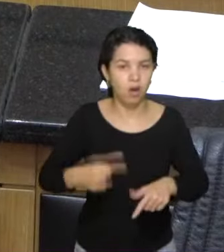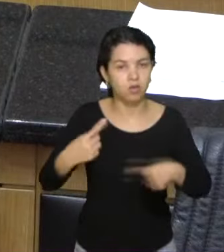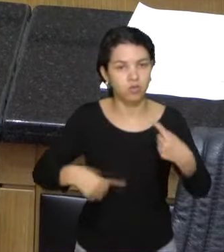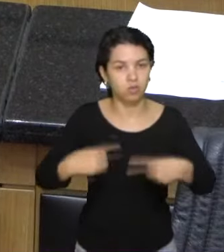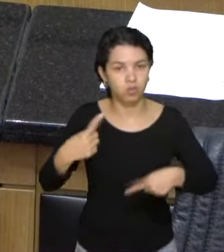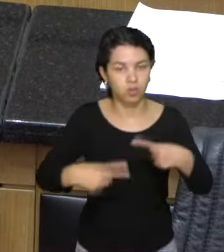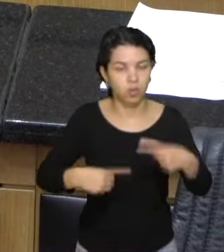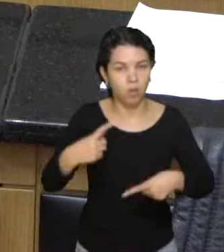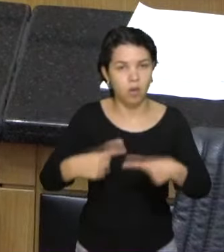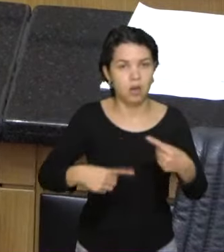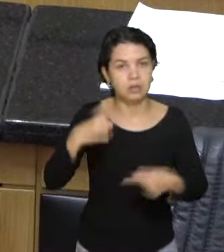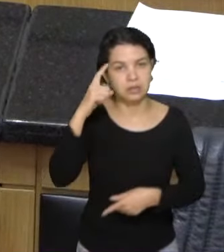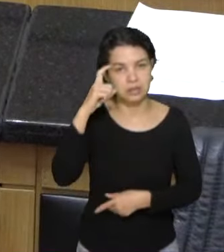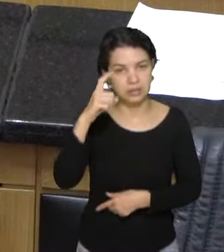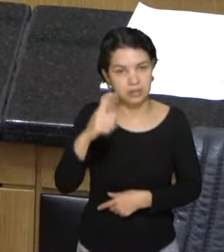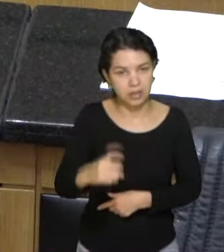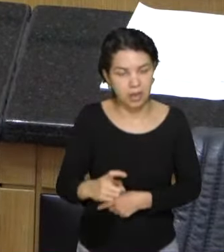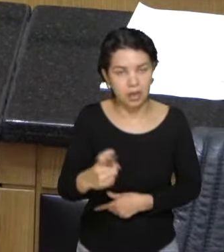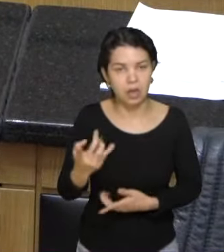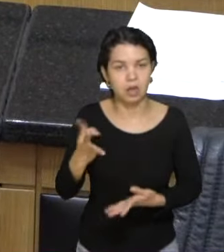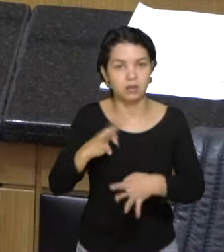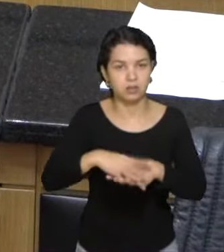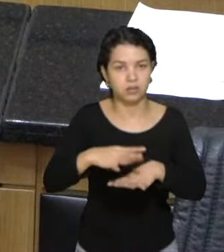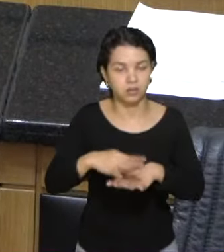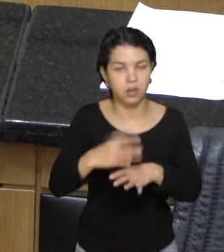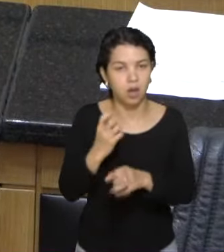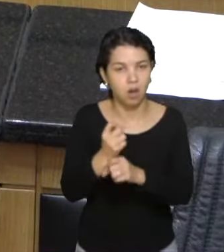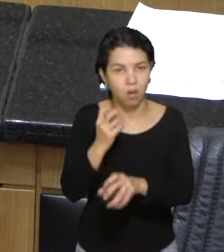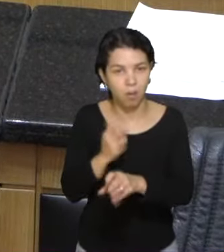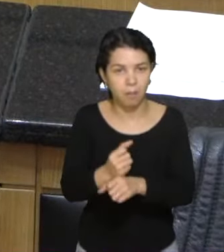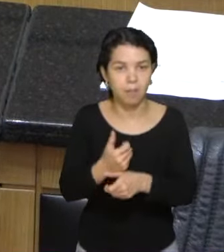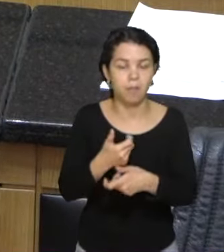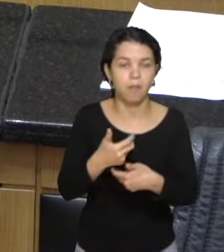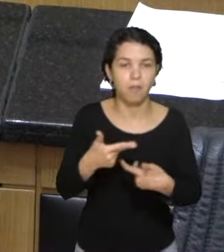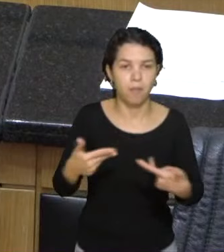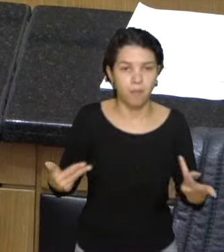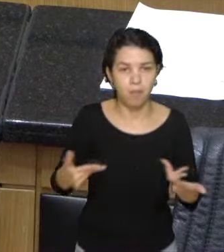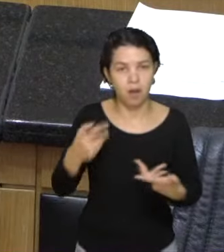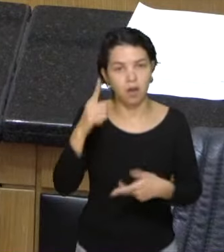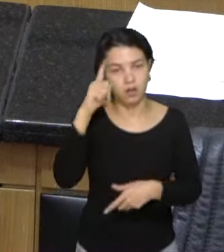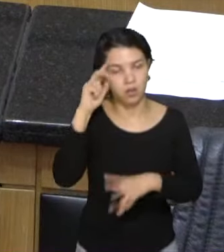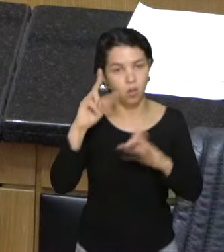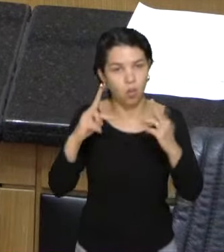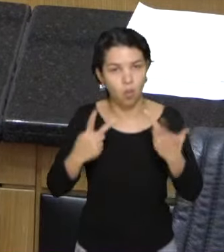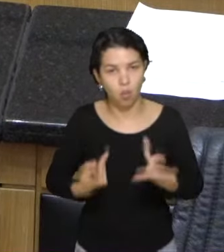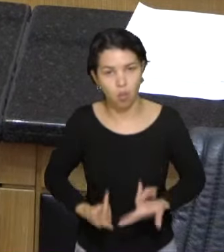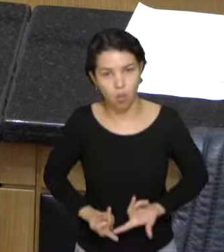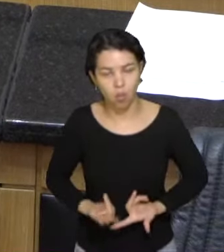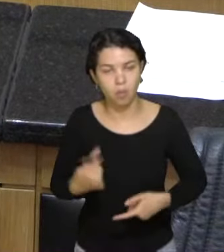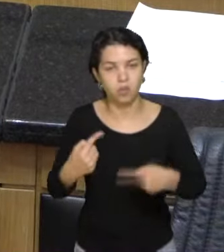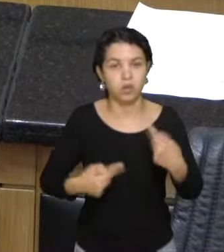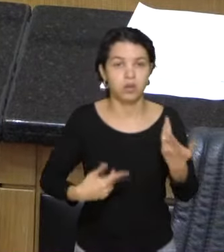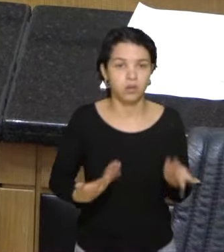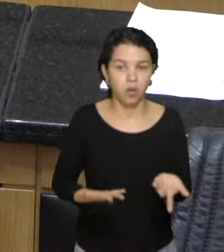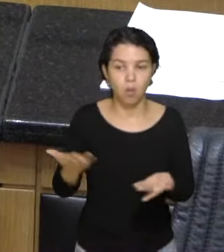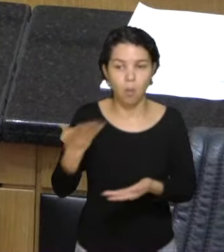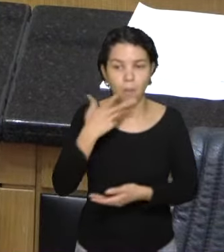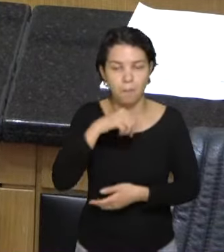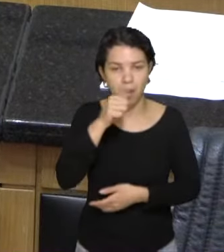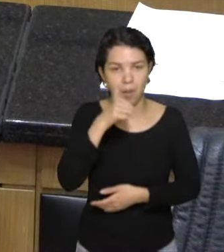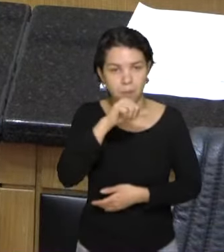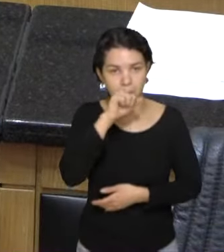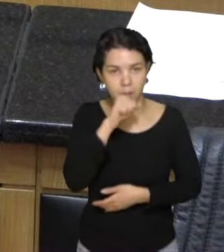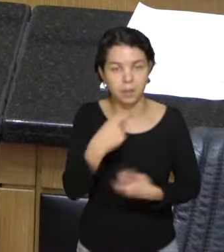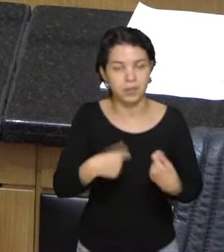de ciências humanas, e cabe aos pais, sim, orientar, discutir com os seus